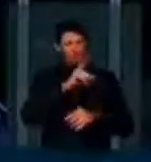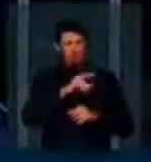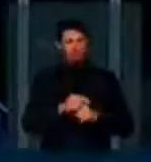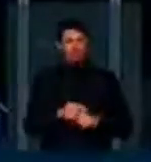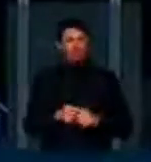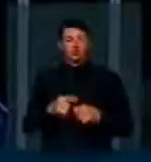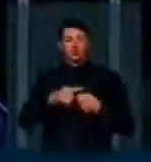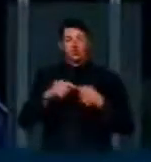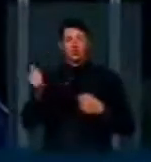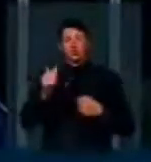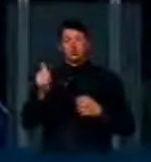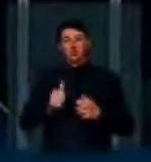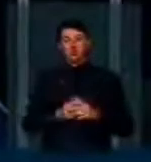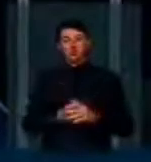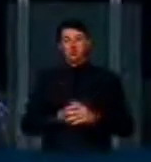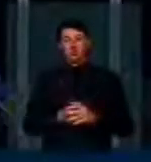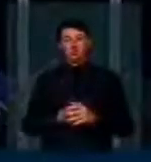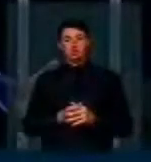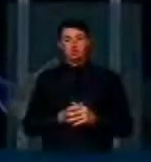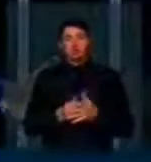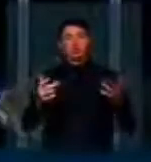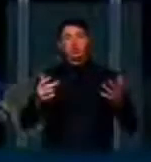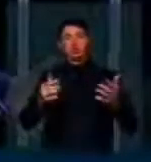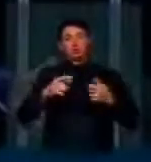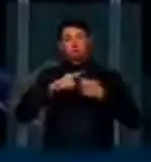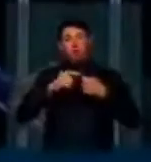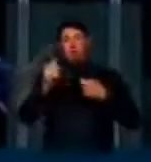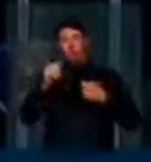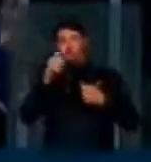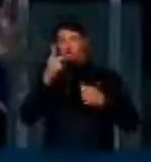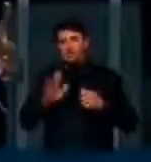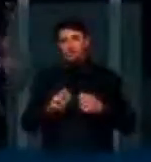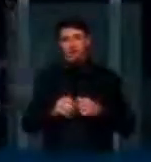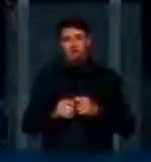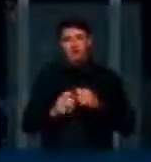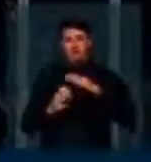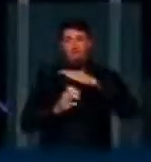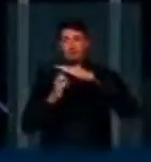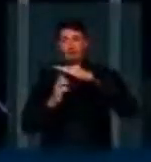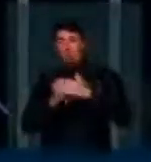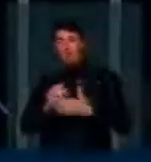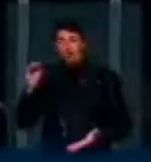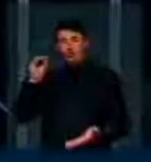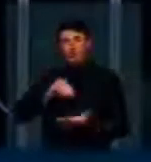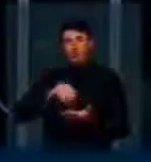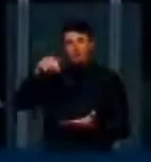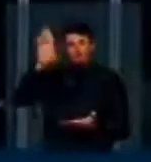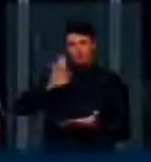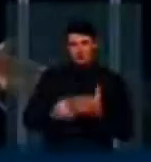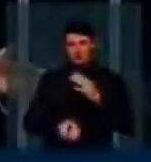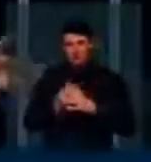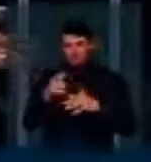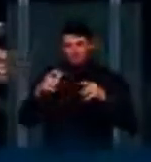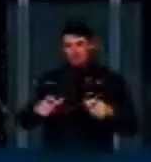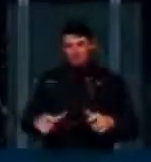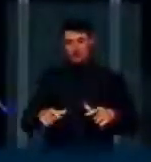questionou o artigo 11. Vejam, o artigo 11 diz o seguinte, a empresa que está instalada no Brasil, e